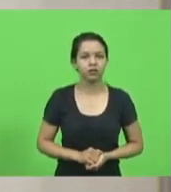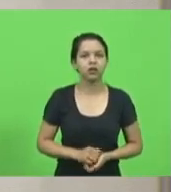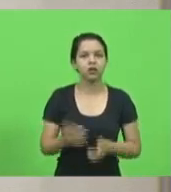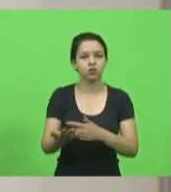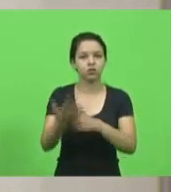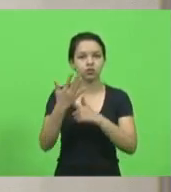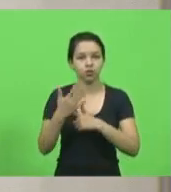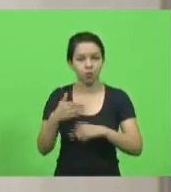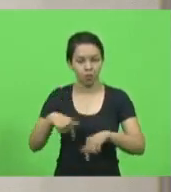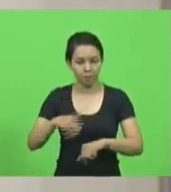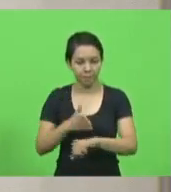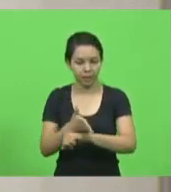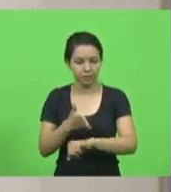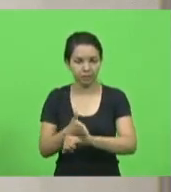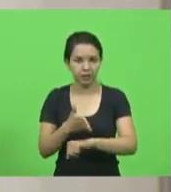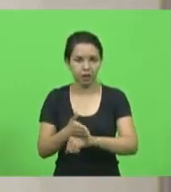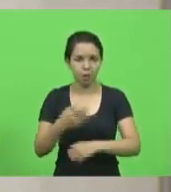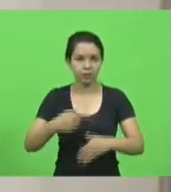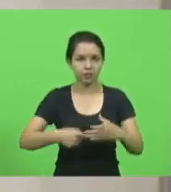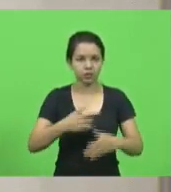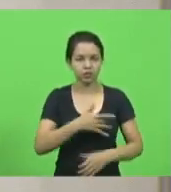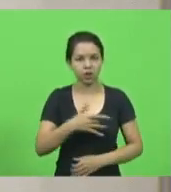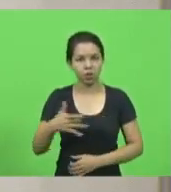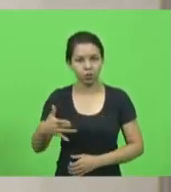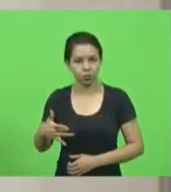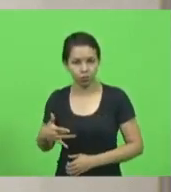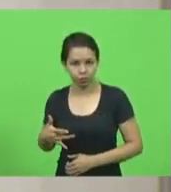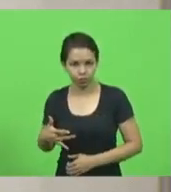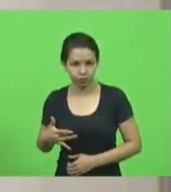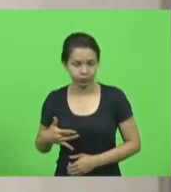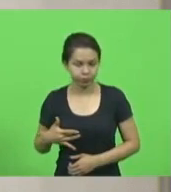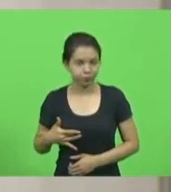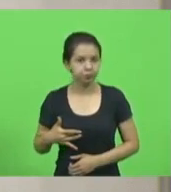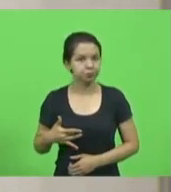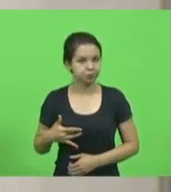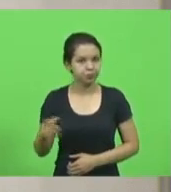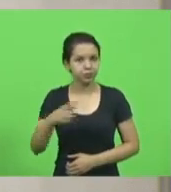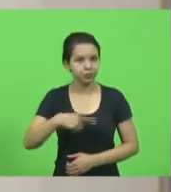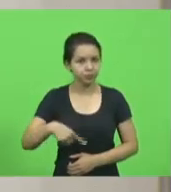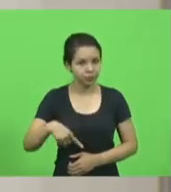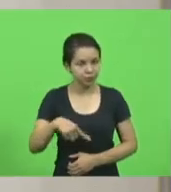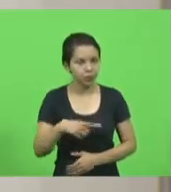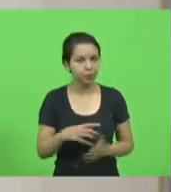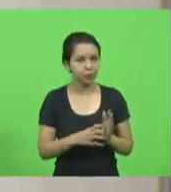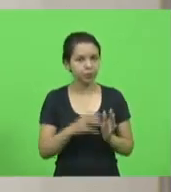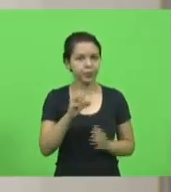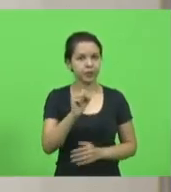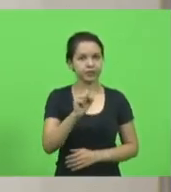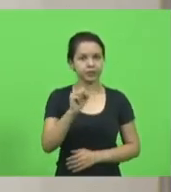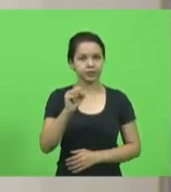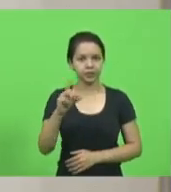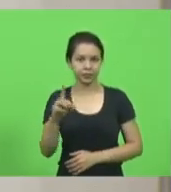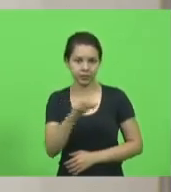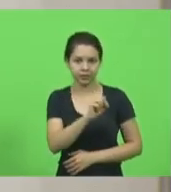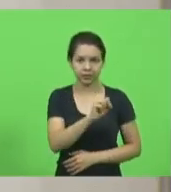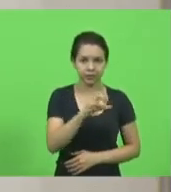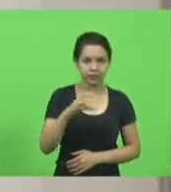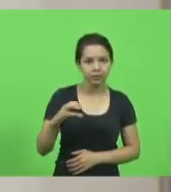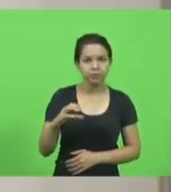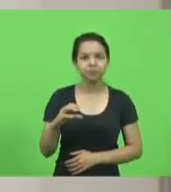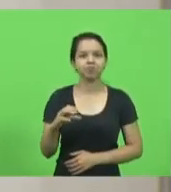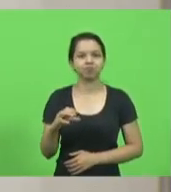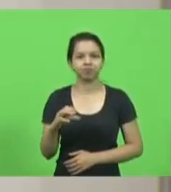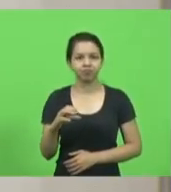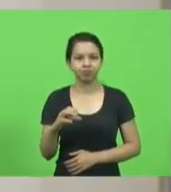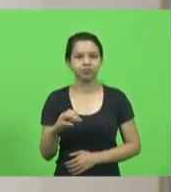da Comissão de Saúde, em nome do nosso bloco PSD e PSC, já me colocaram à disposição de V. Exª